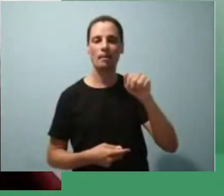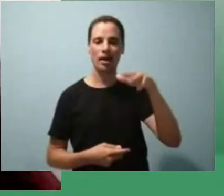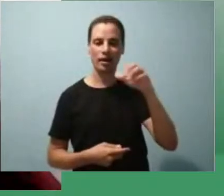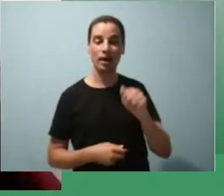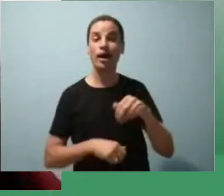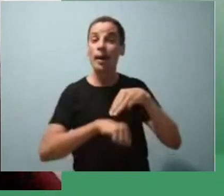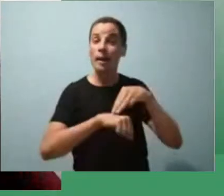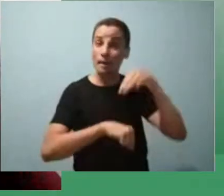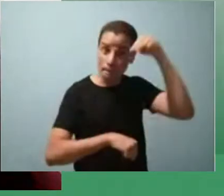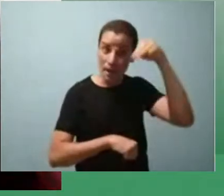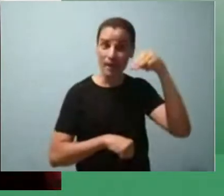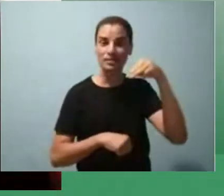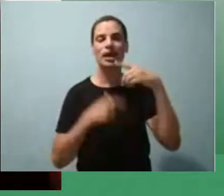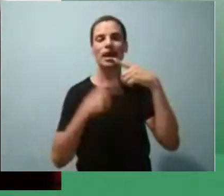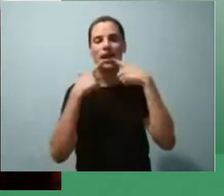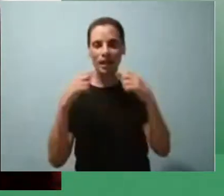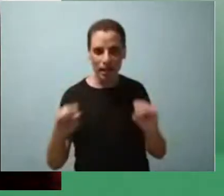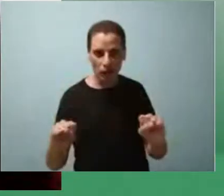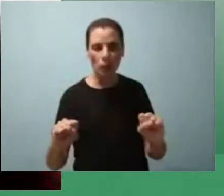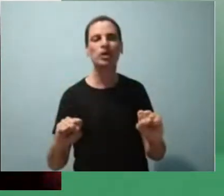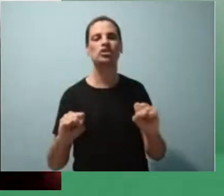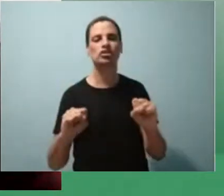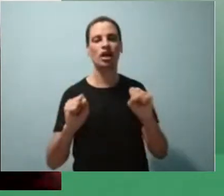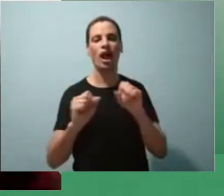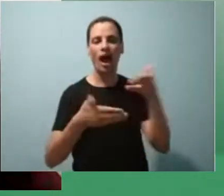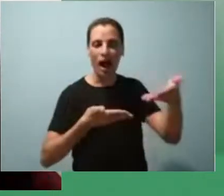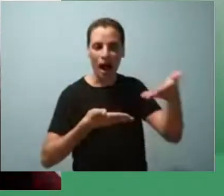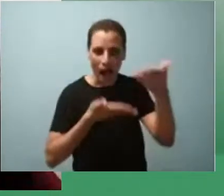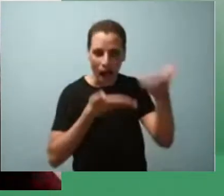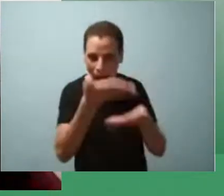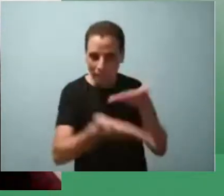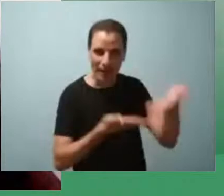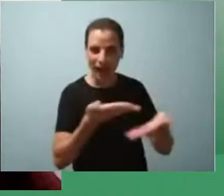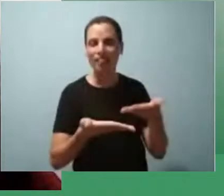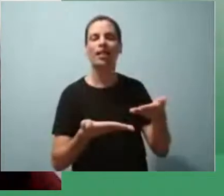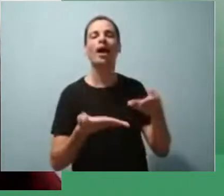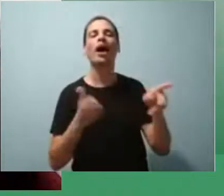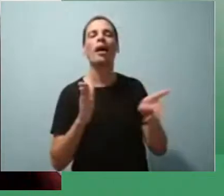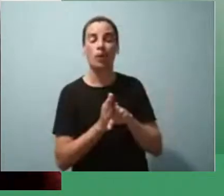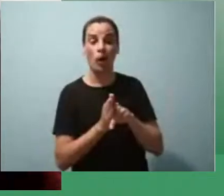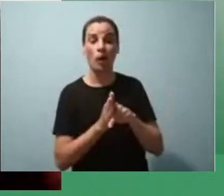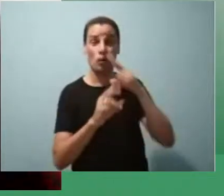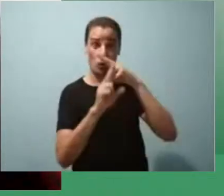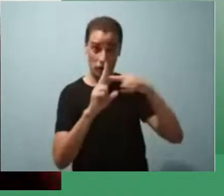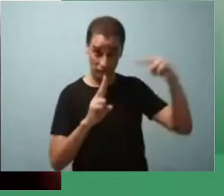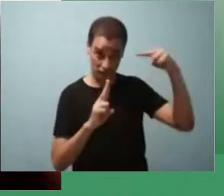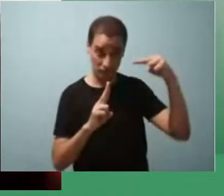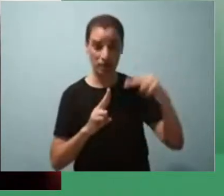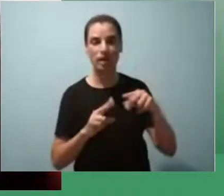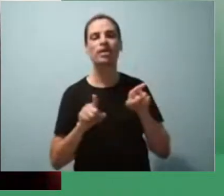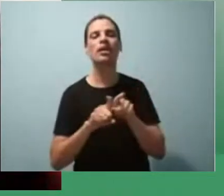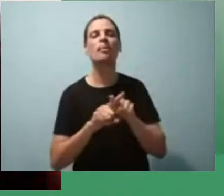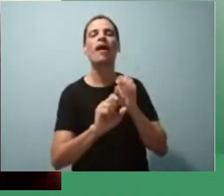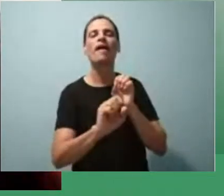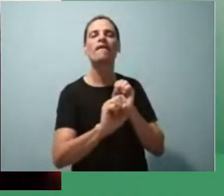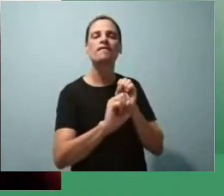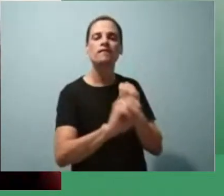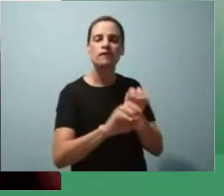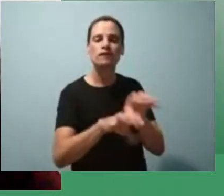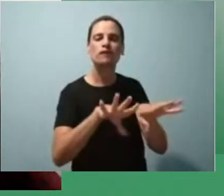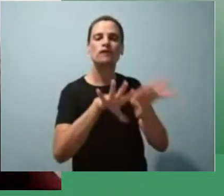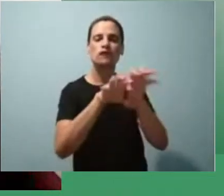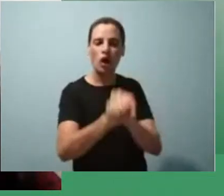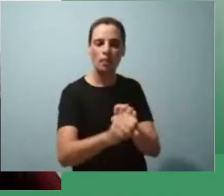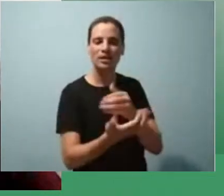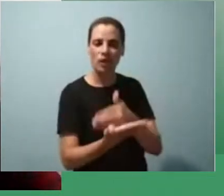pela Universidade de Brasília, nas áreas de Formação Inicial de Professores e